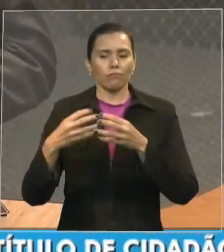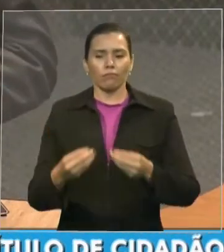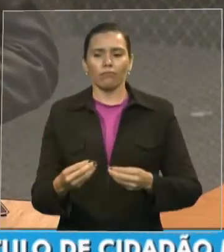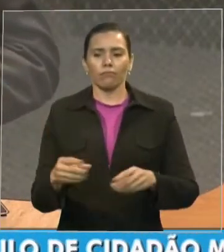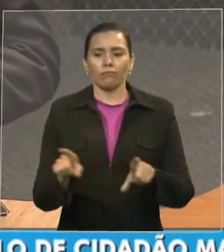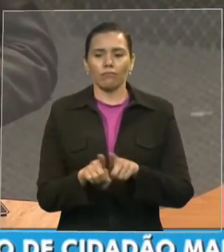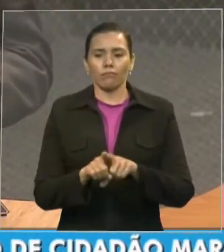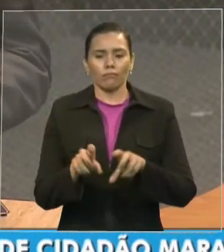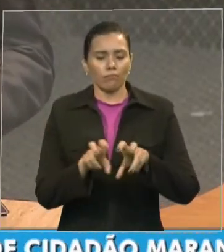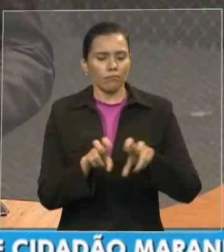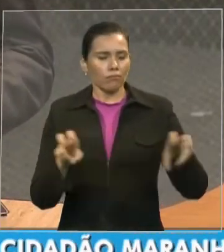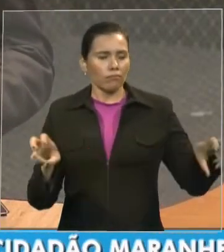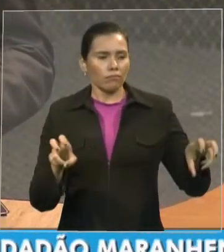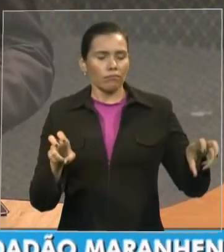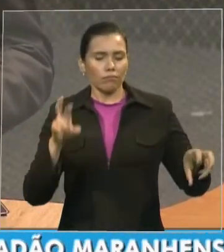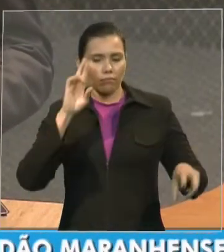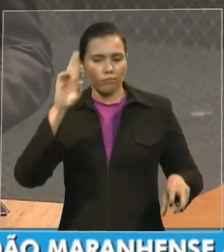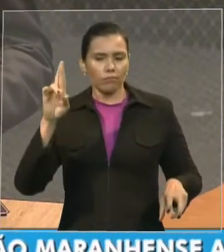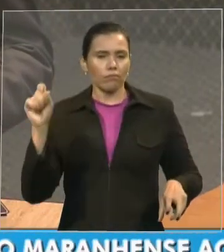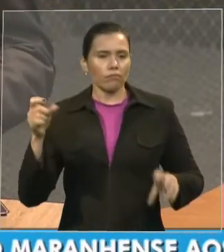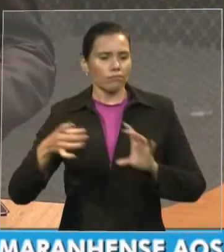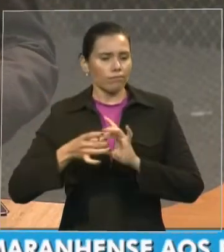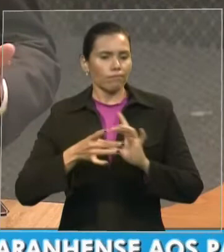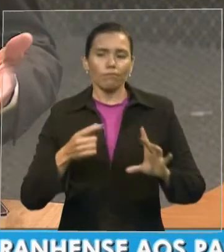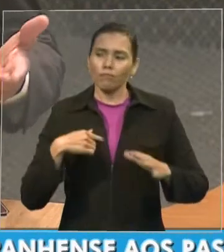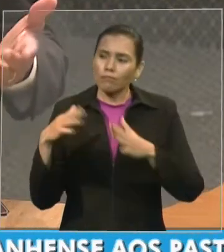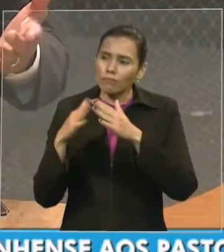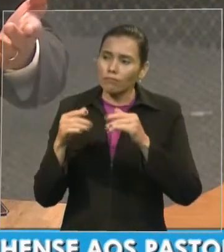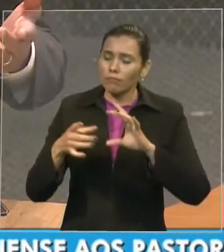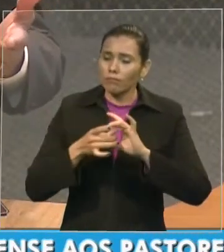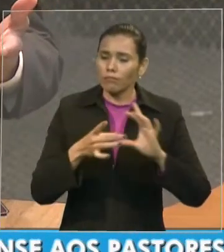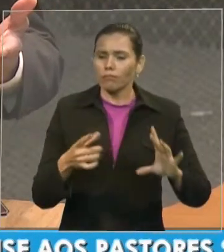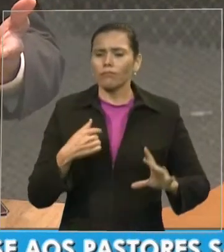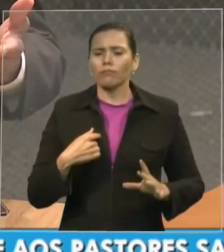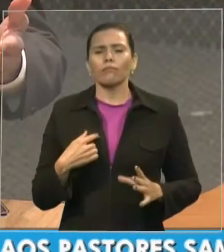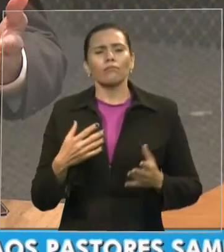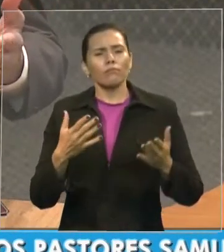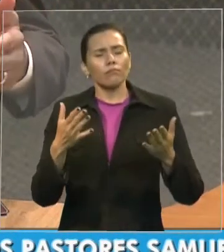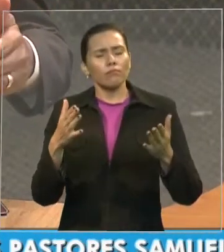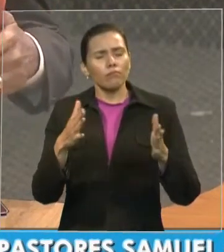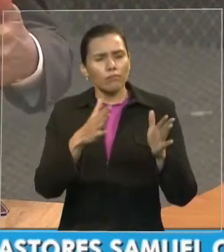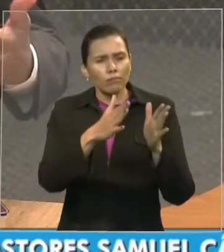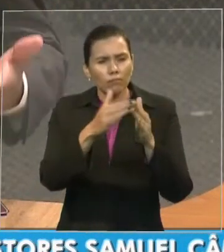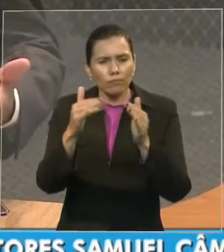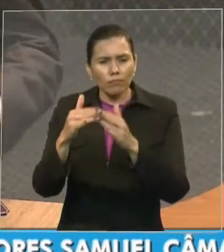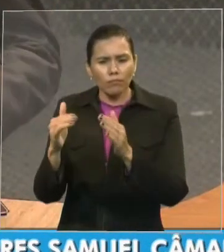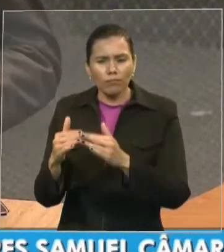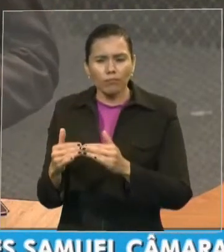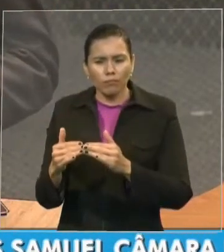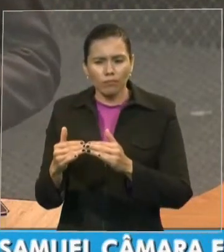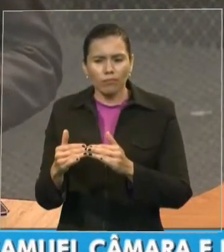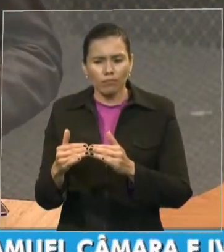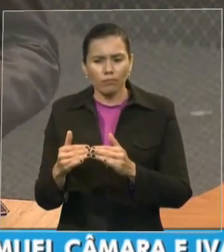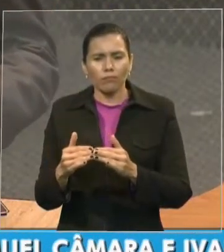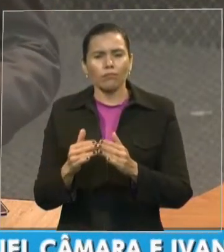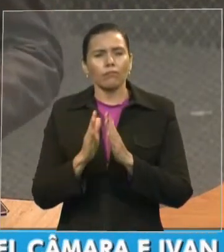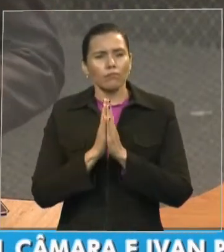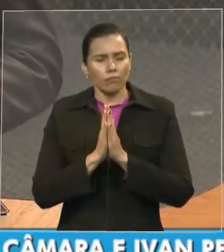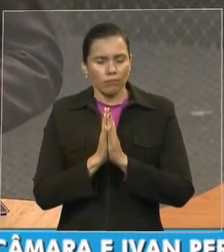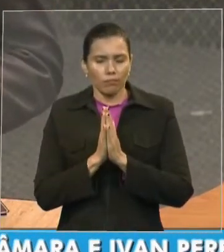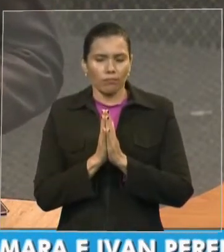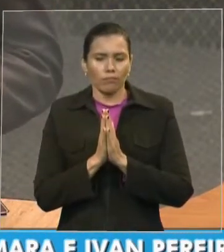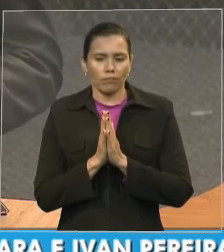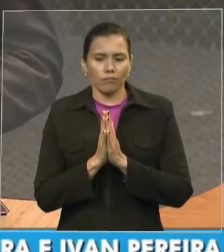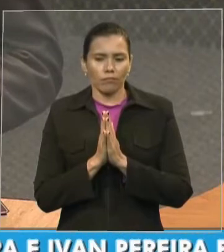mesa nesta sessão solene convidar a todos os senhores a se posicionarem mais uma